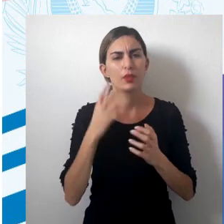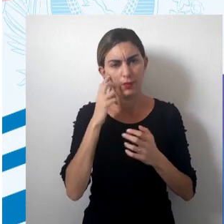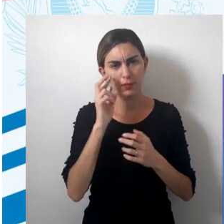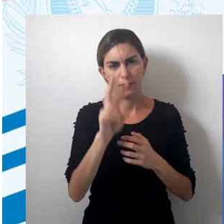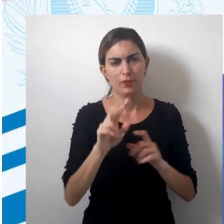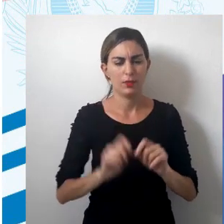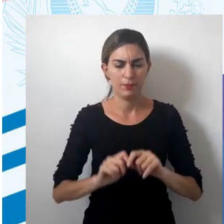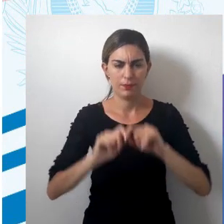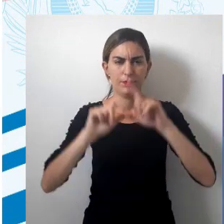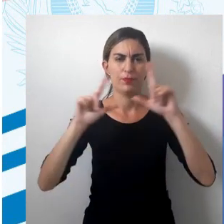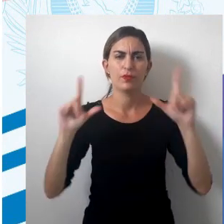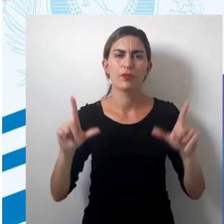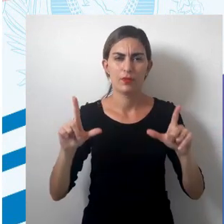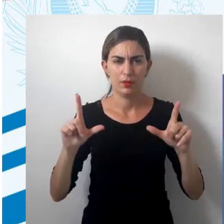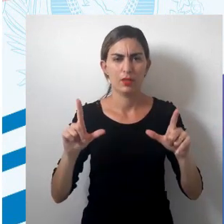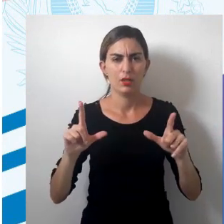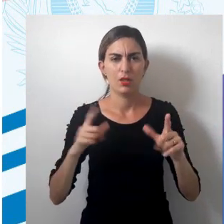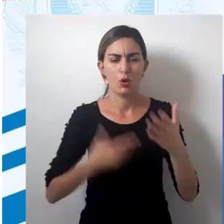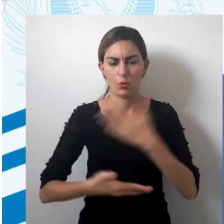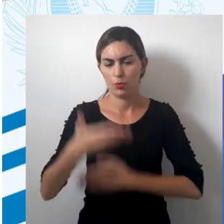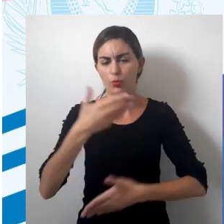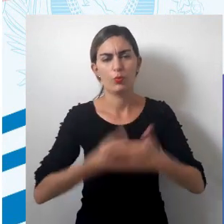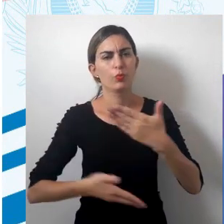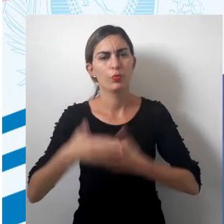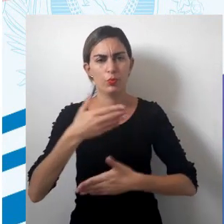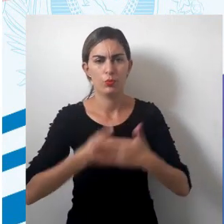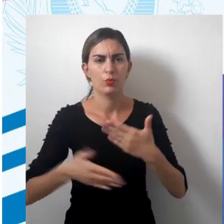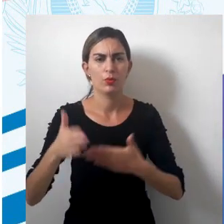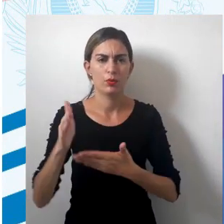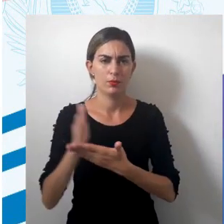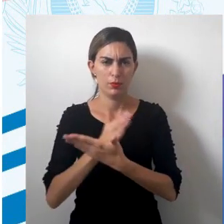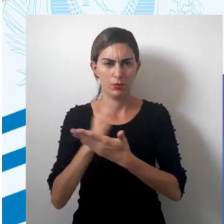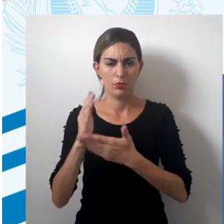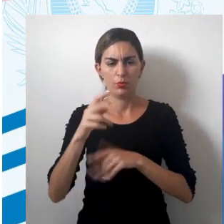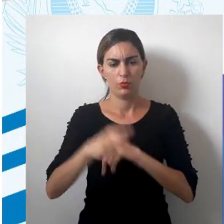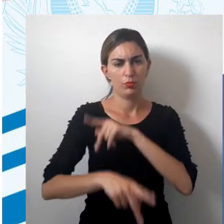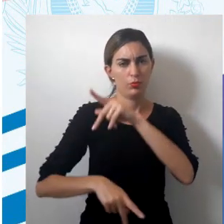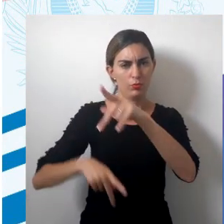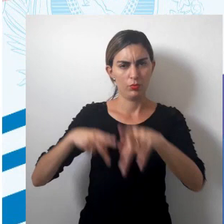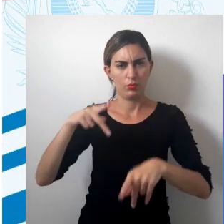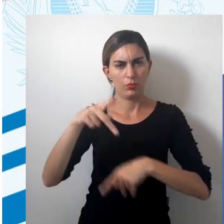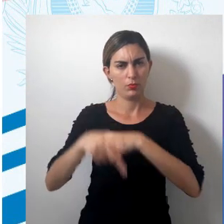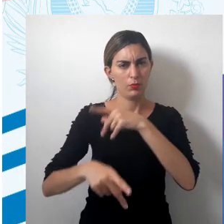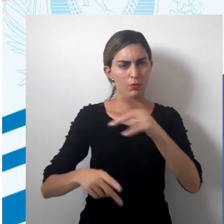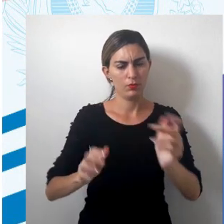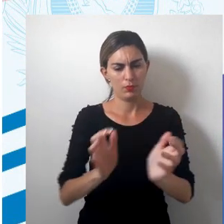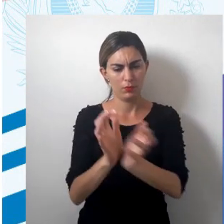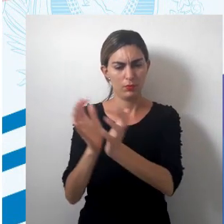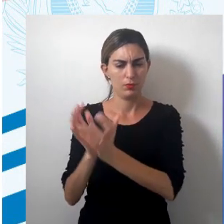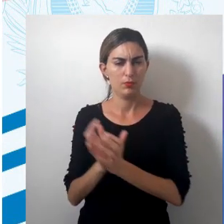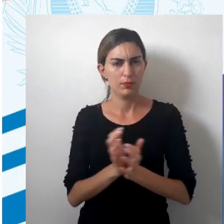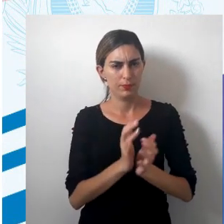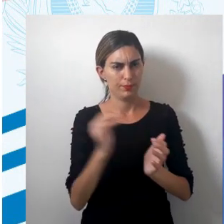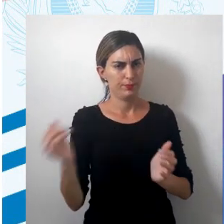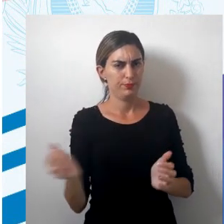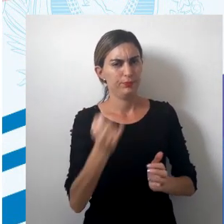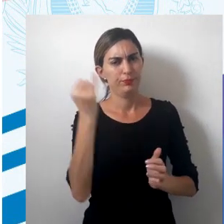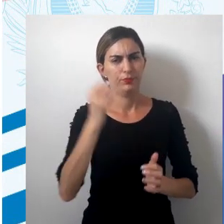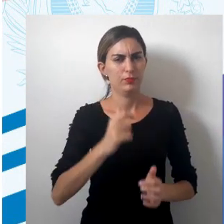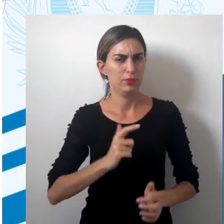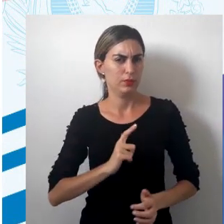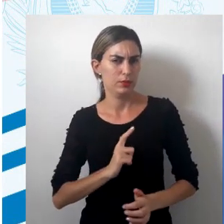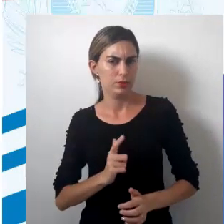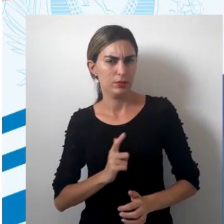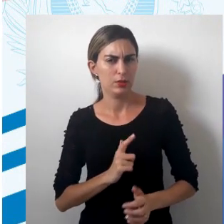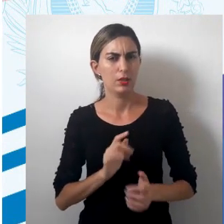né? Na tela, a colaboração de alguns povos, de algumas civilizações foram de suma importância. Então, a gente